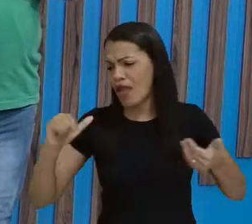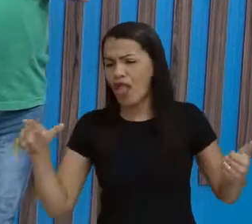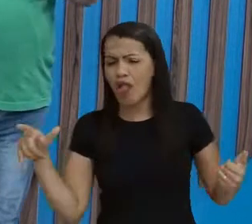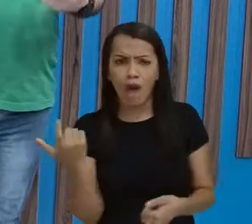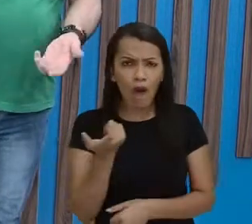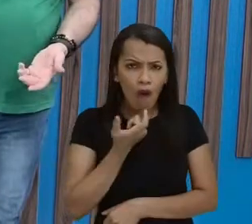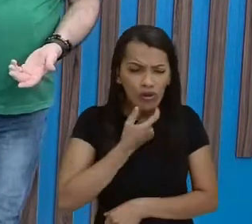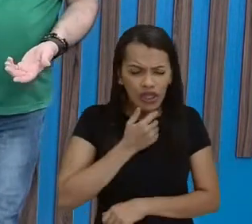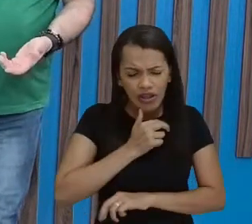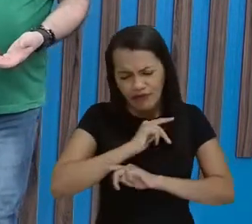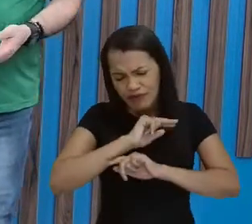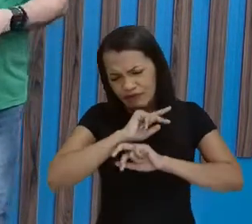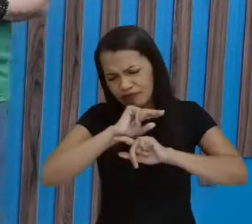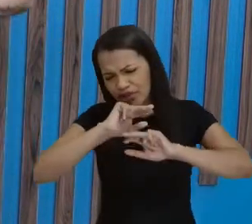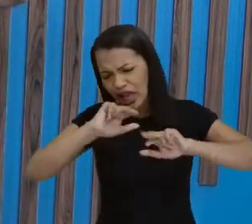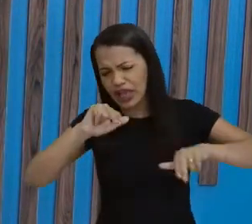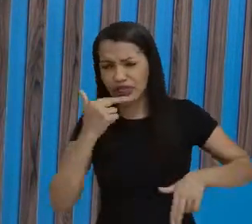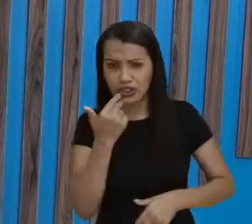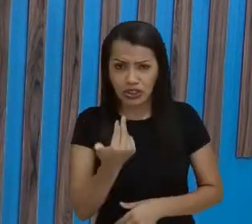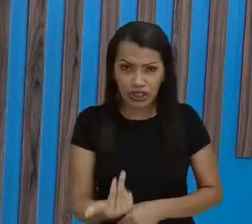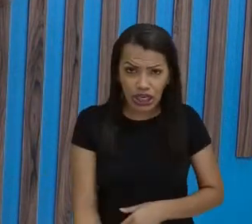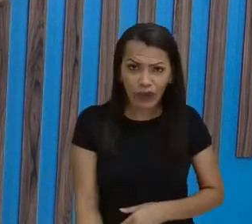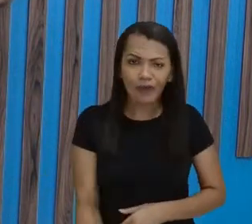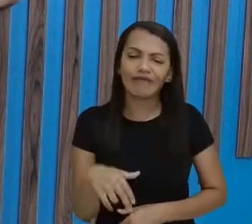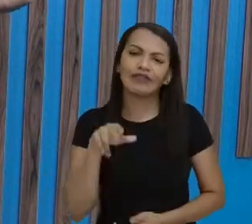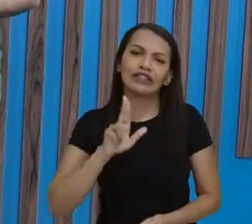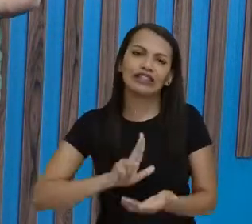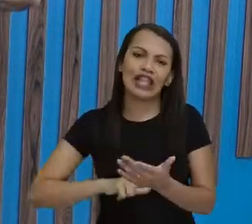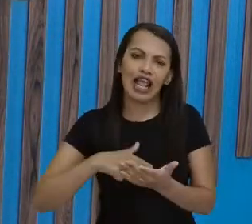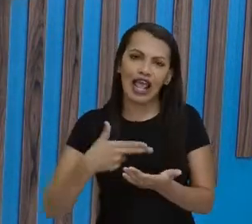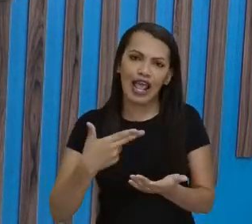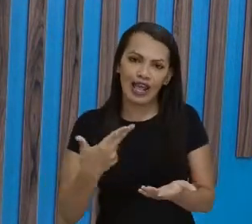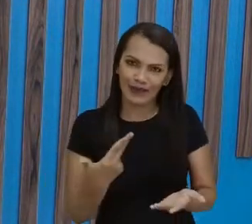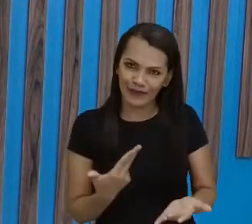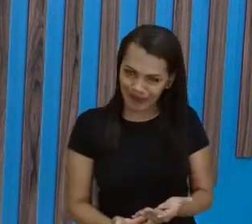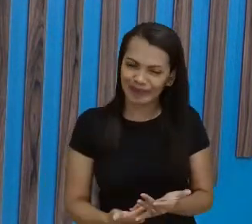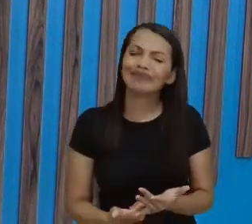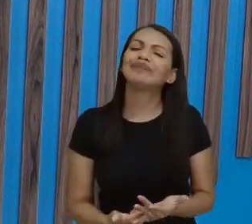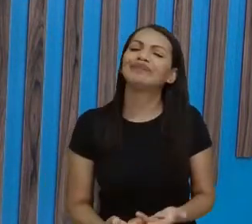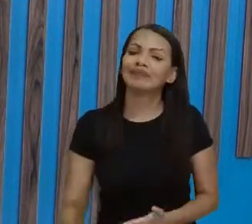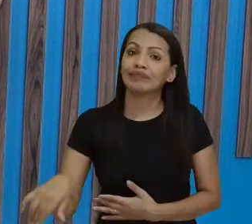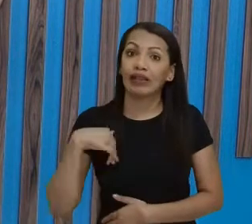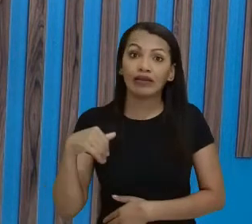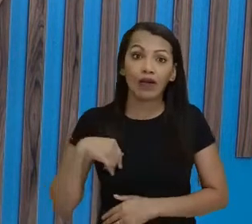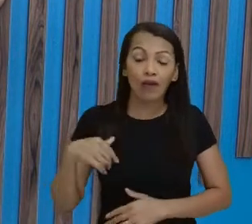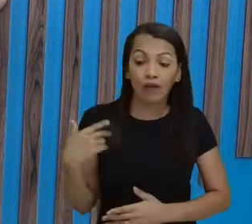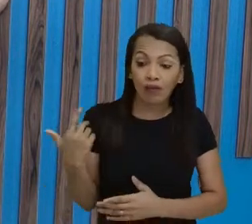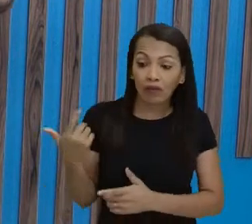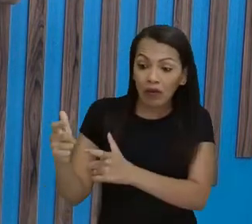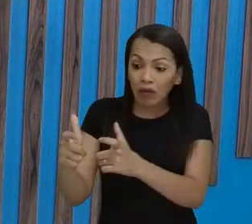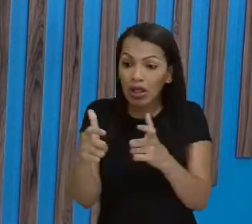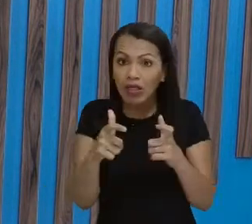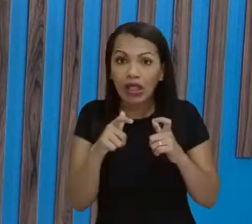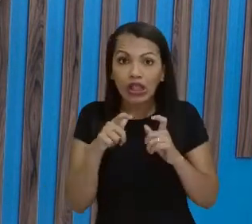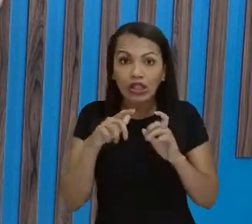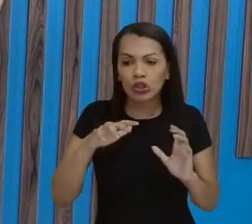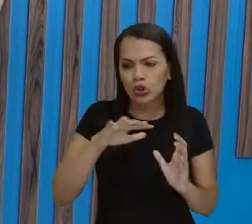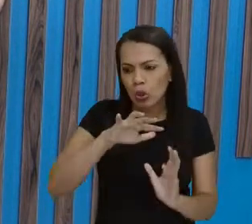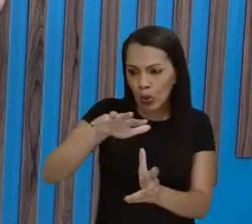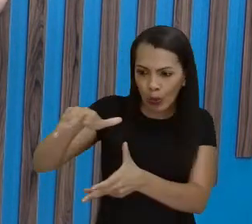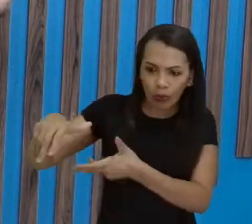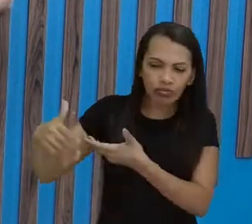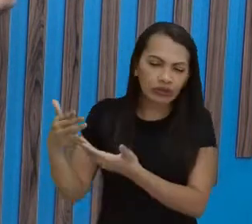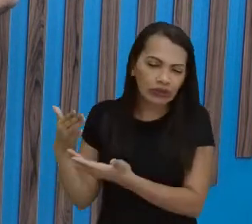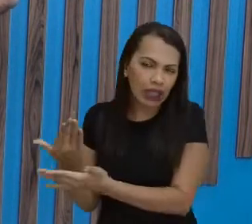Então, é um educador que é estudado em universidades de todo o mundo, e para se ter uma